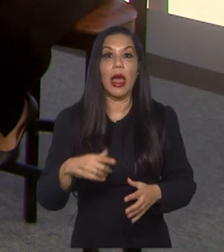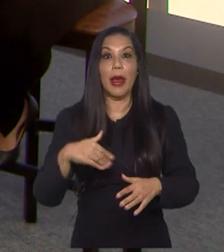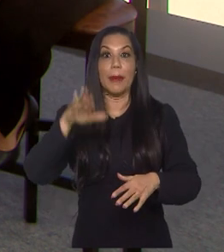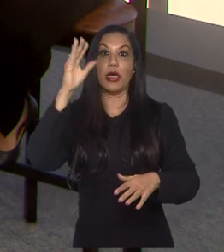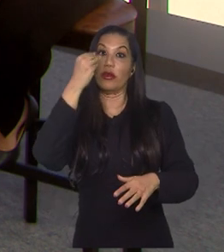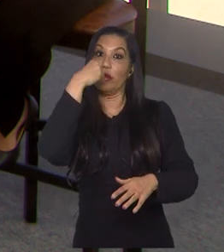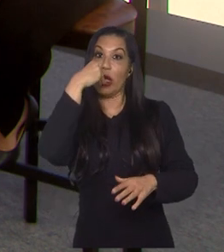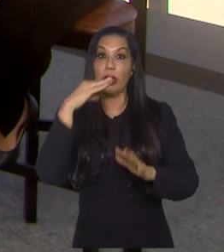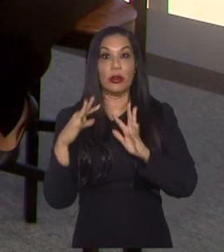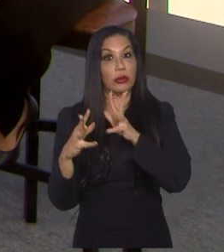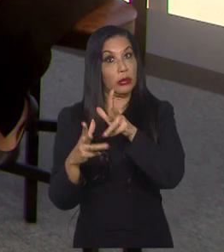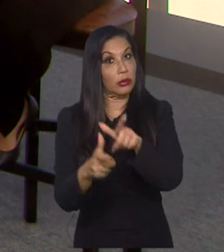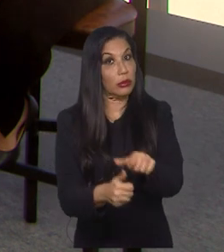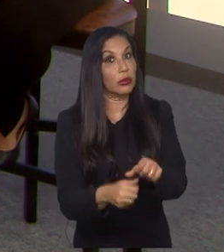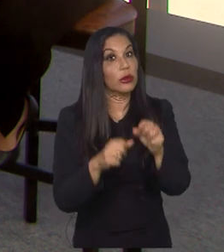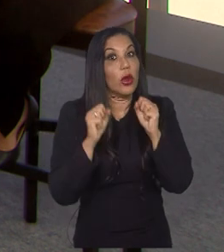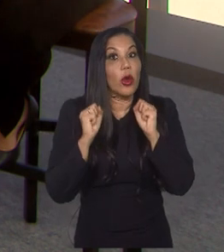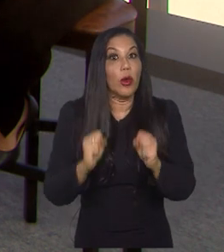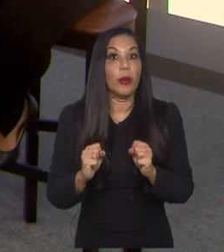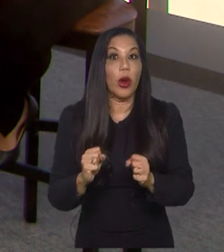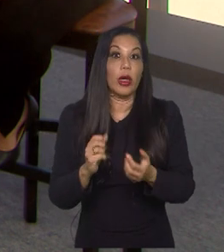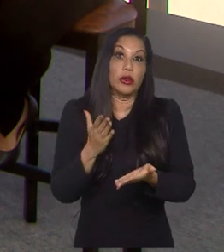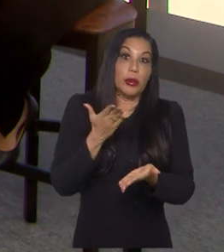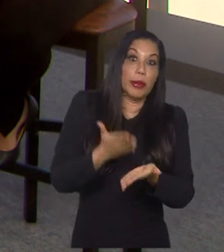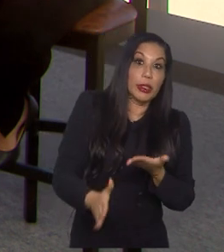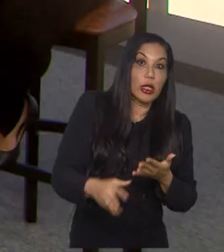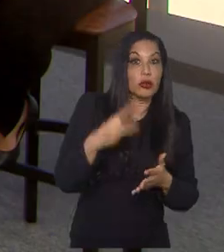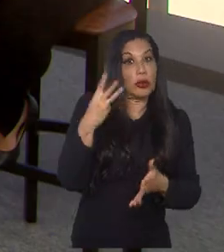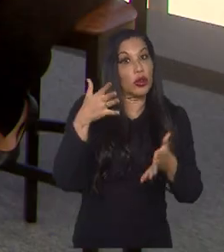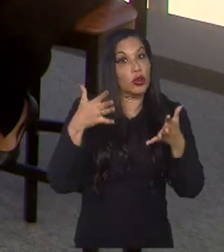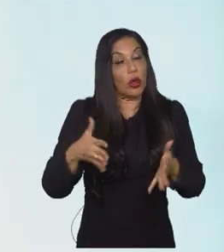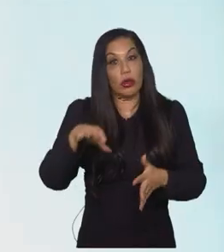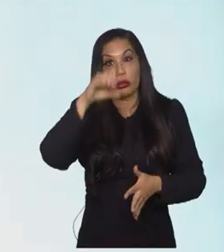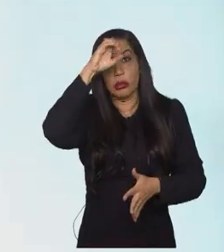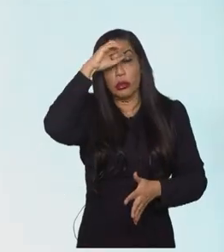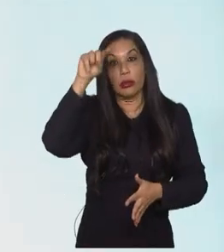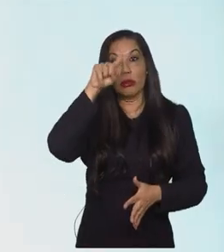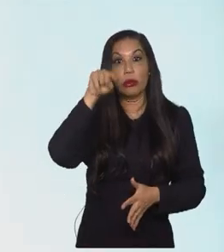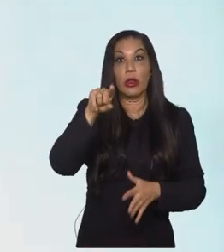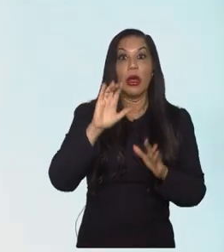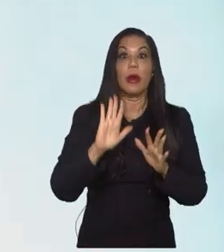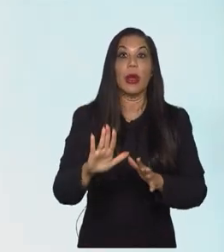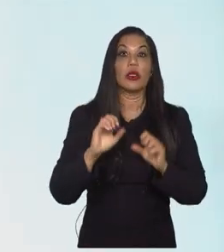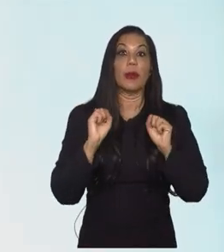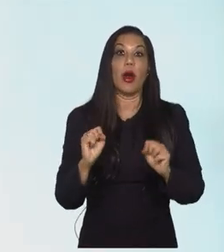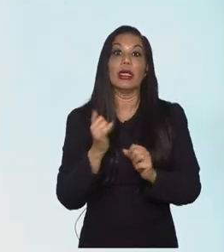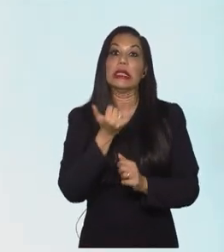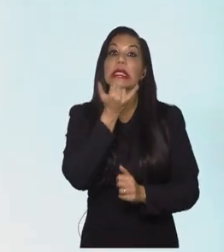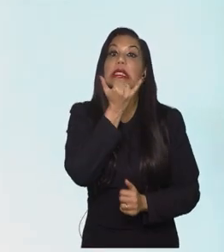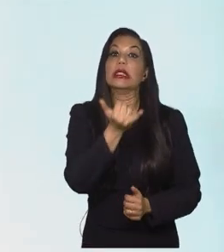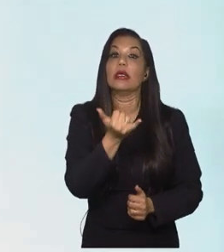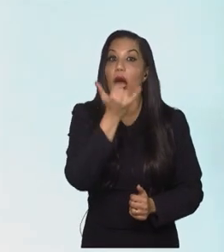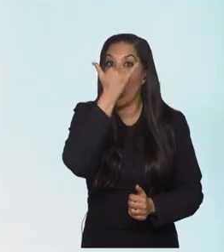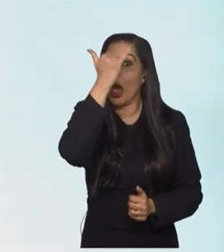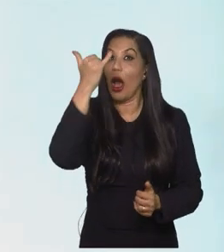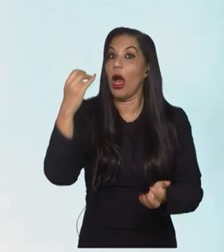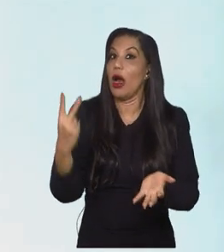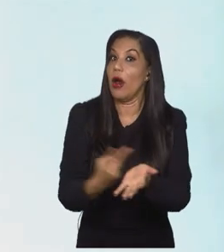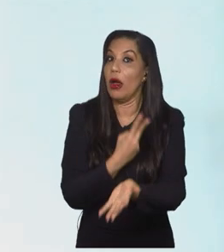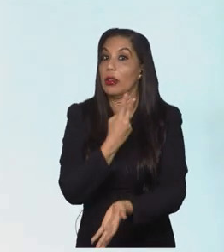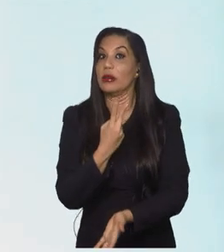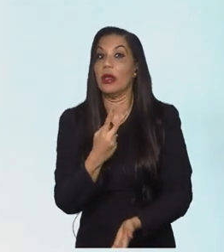do grupo, pode ser a equipe que vai perder os três jogos, a gente não sabe, mas pode ser também o divisor de águas aí para definir a